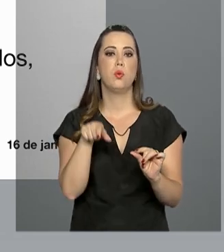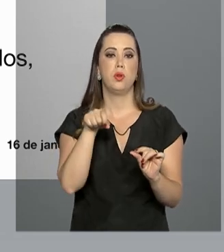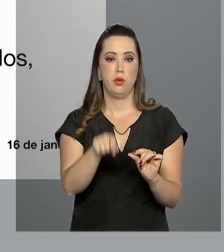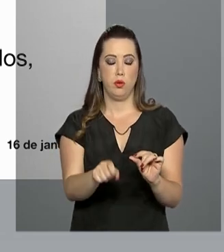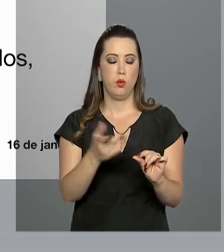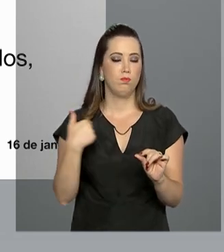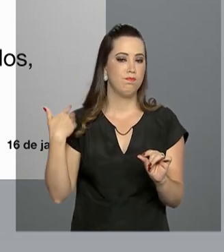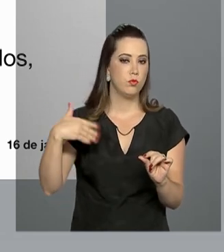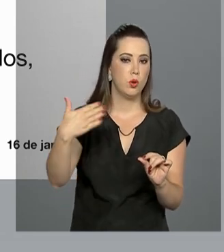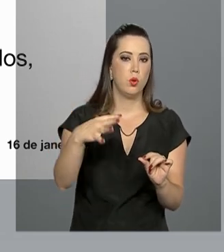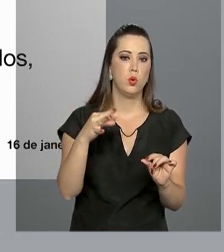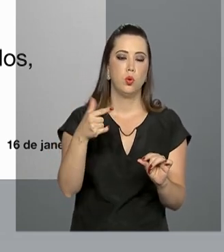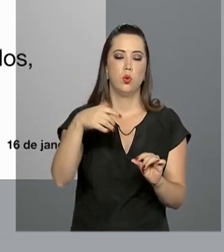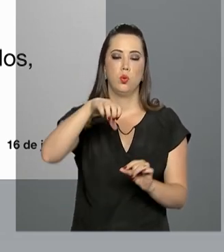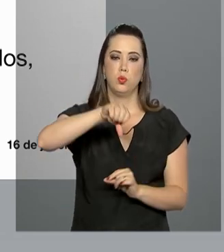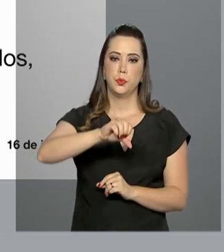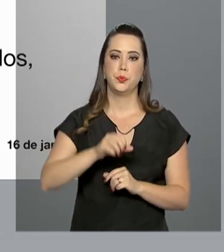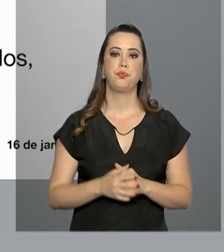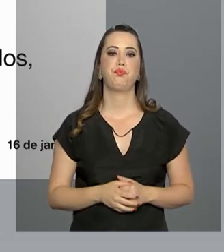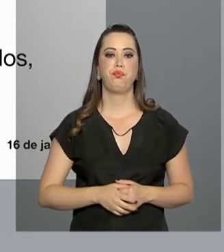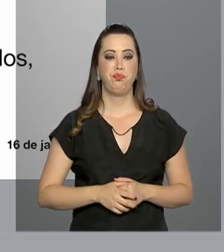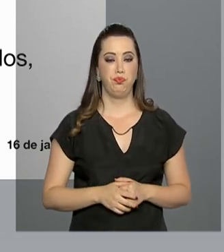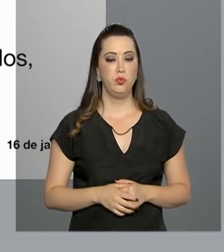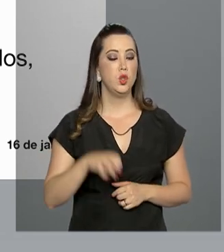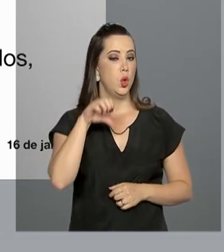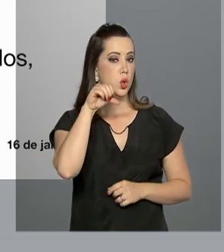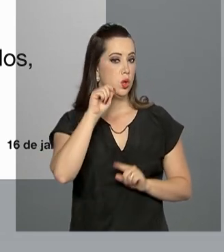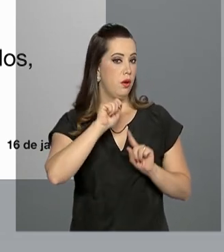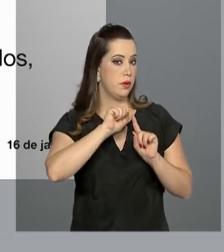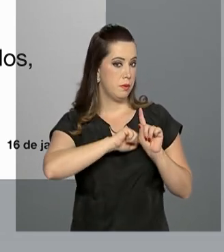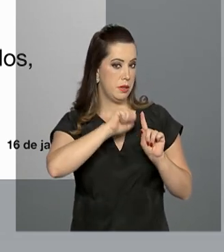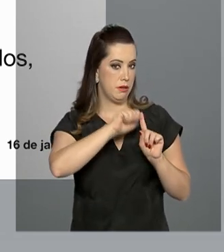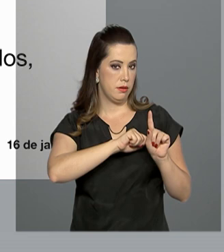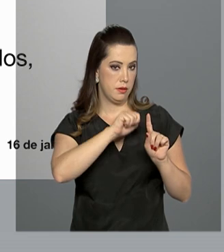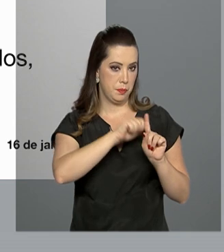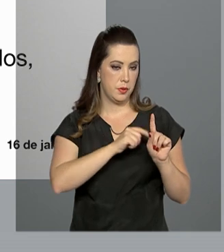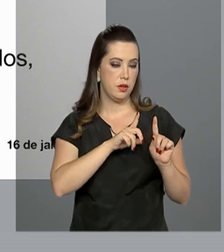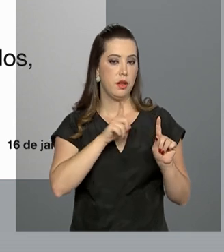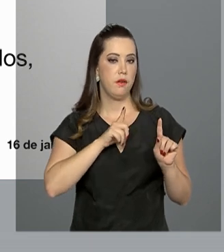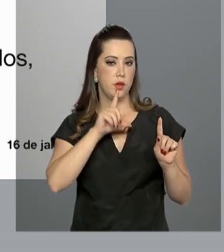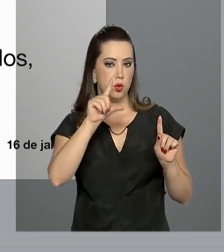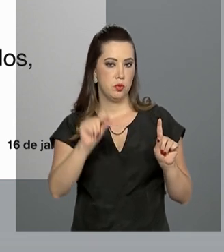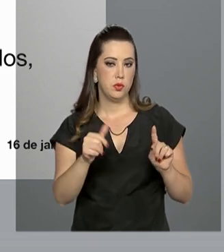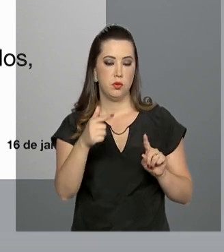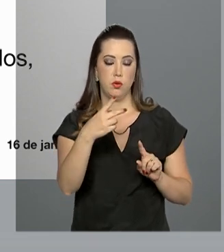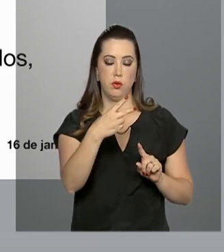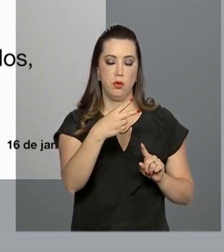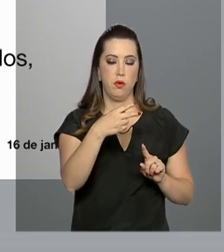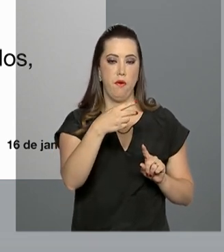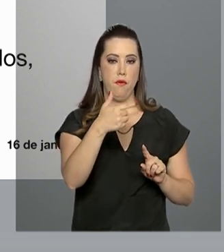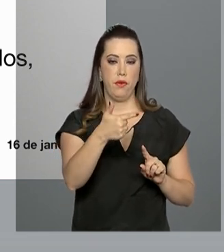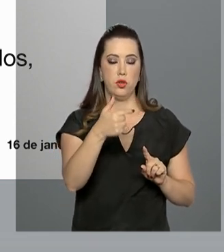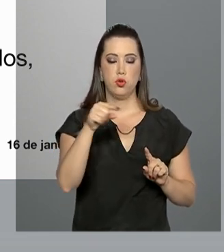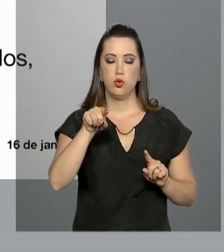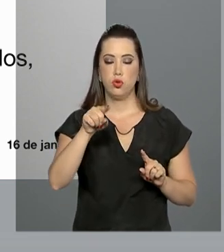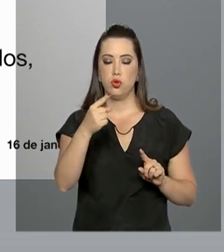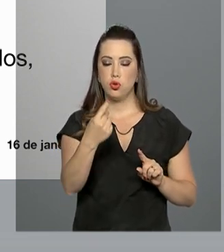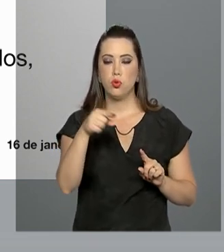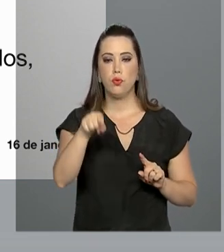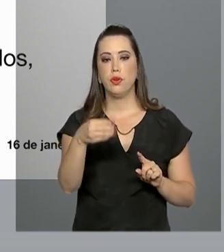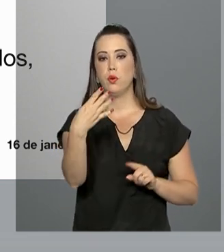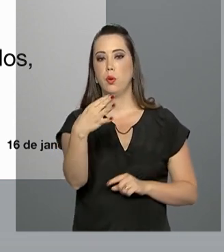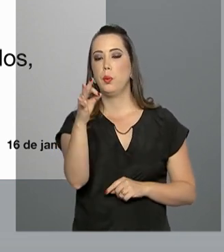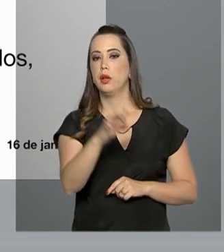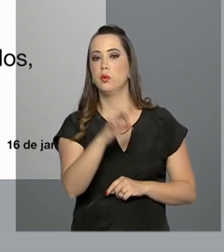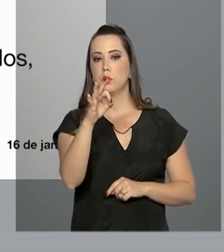país durante 2019. Nos nove primeiros meses, houve redução de 21,4% no número